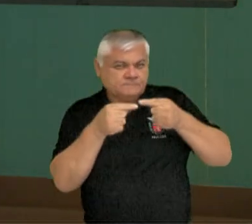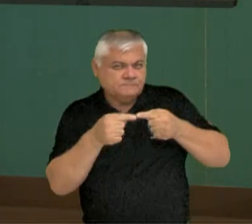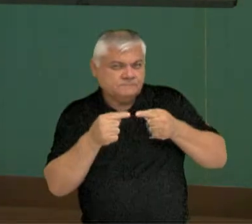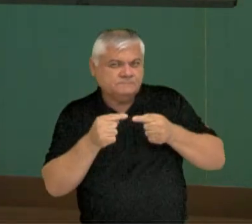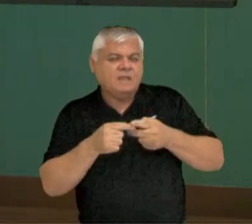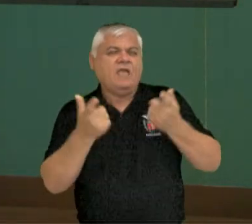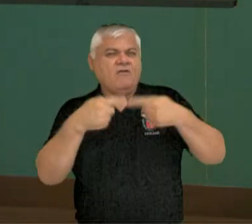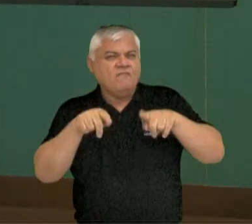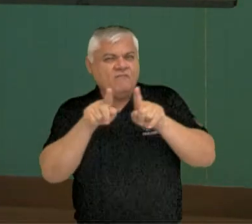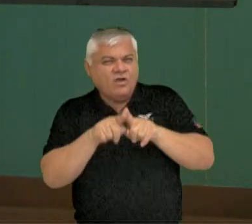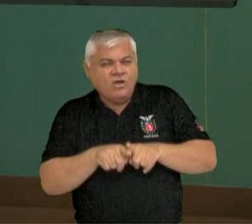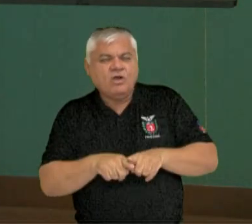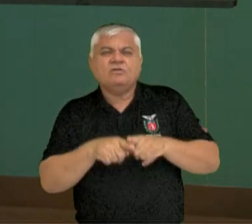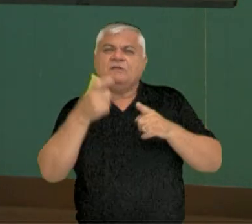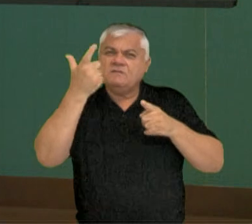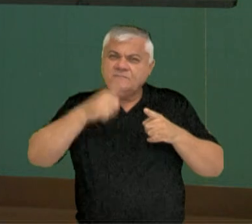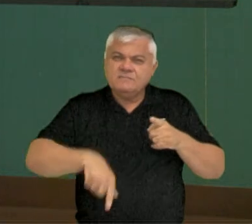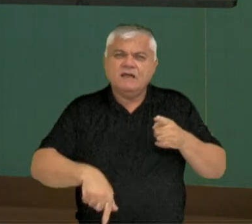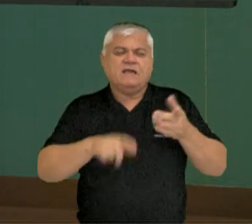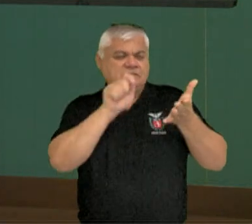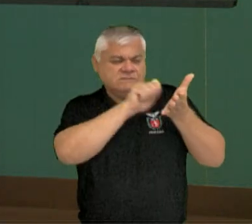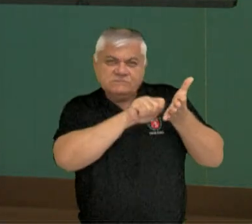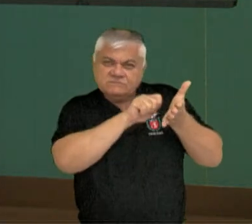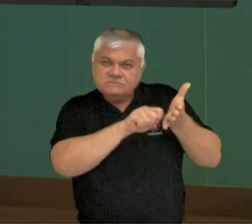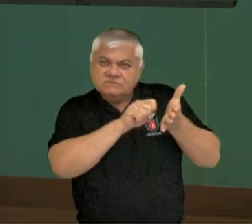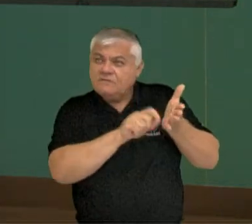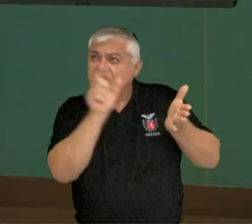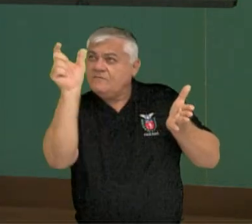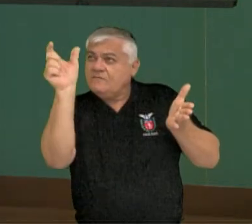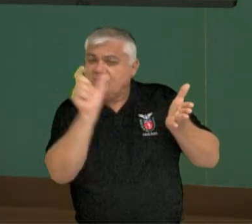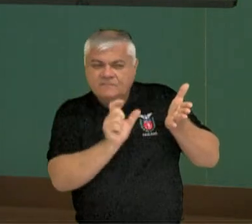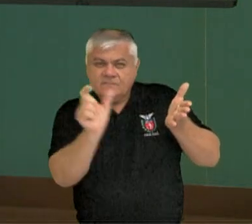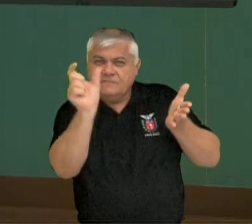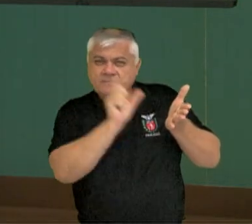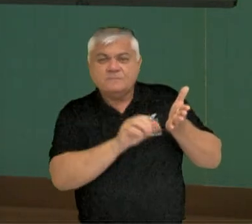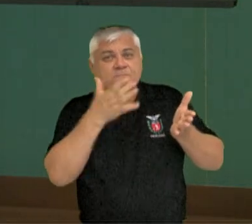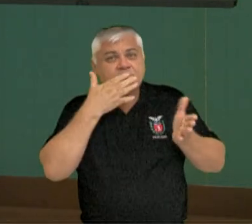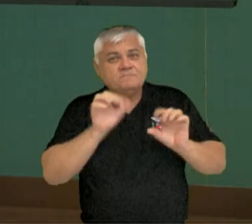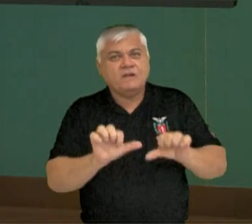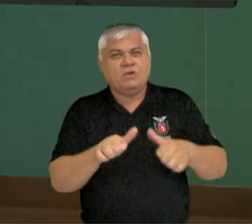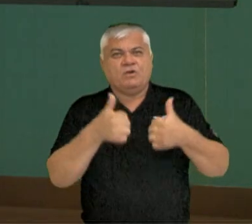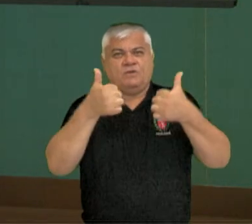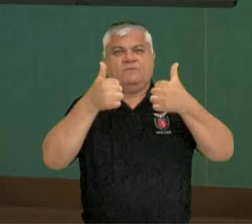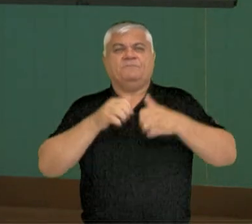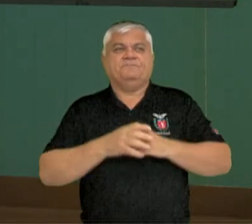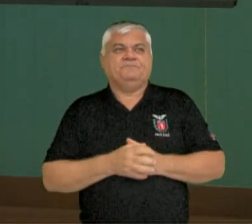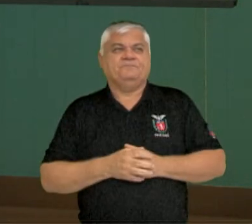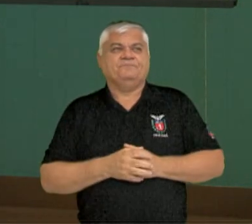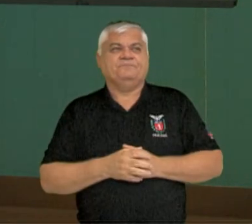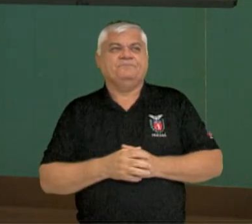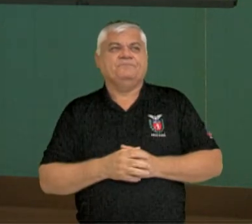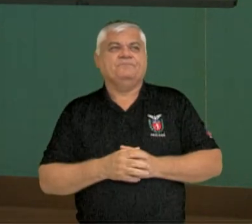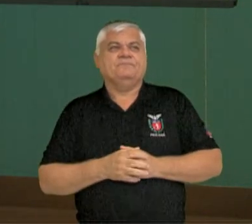vai repetindo, vai ouvindo, vai pronunciando e melhorando o seu vocabulário. Let's go!